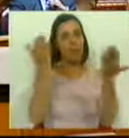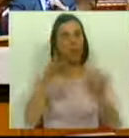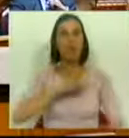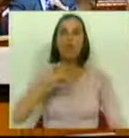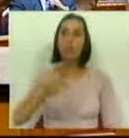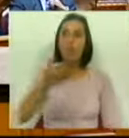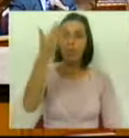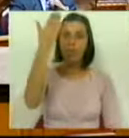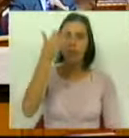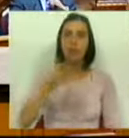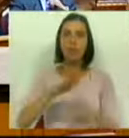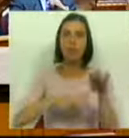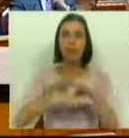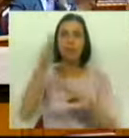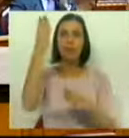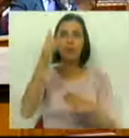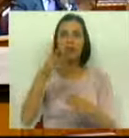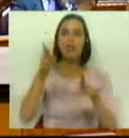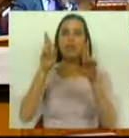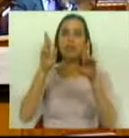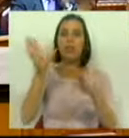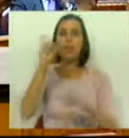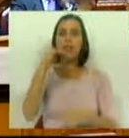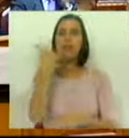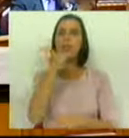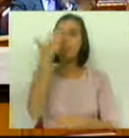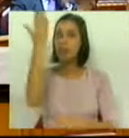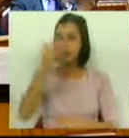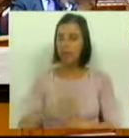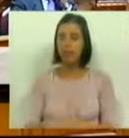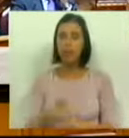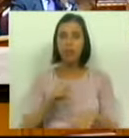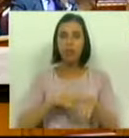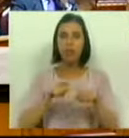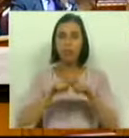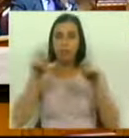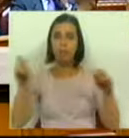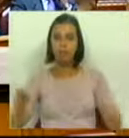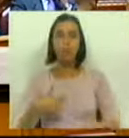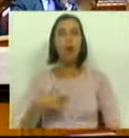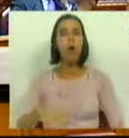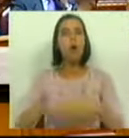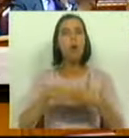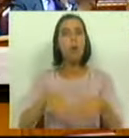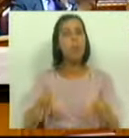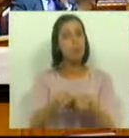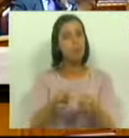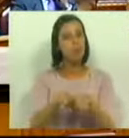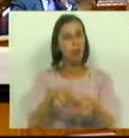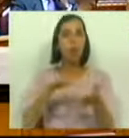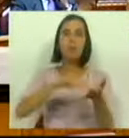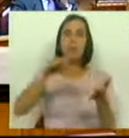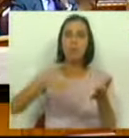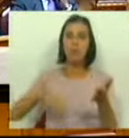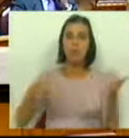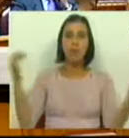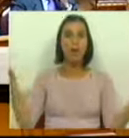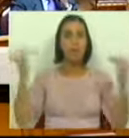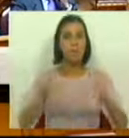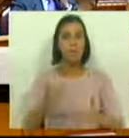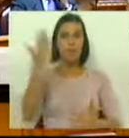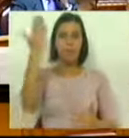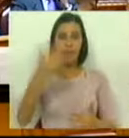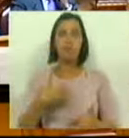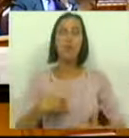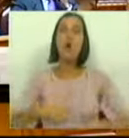Sra. Presidente em exercício e desejar-lhe as maiores felicidades neste mandato. Cumprimento igualmente os peticionários presentes